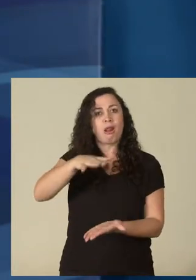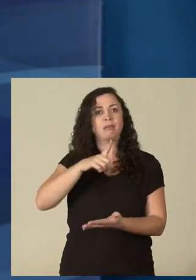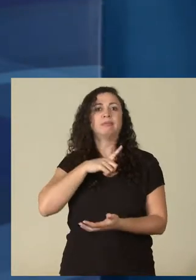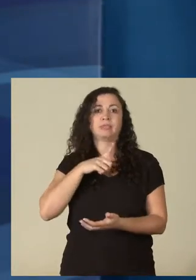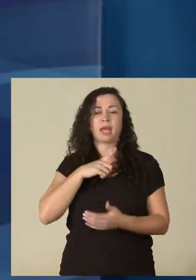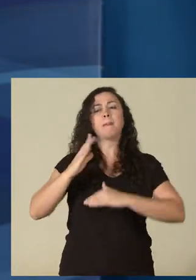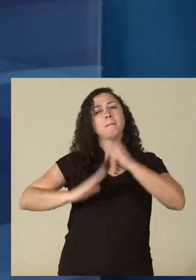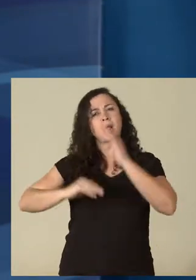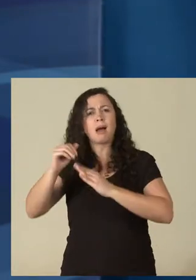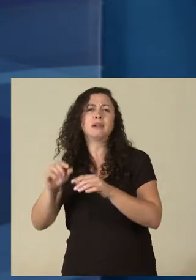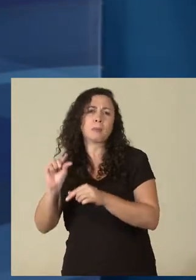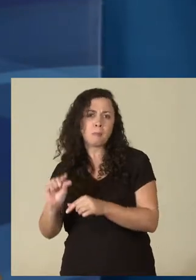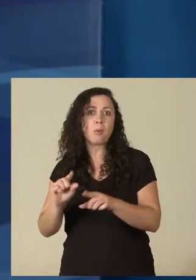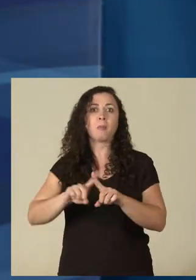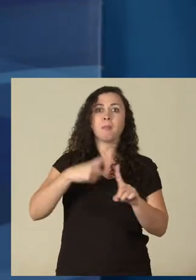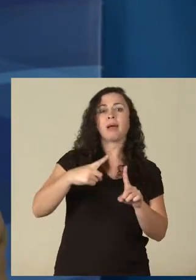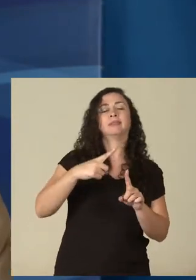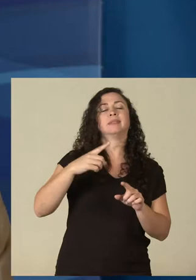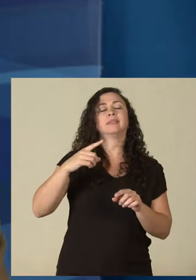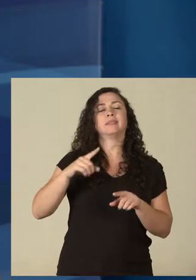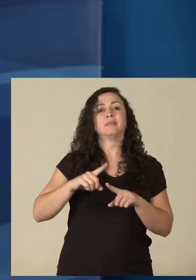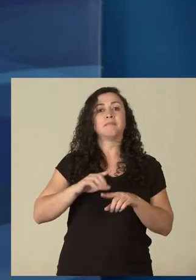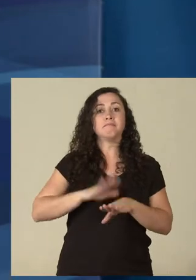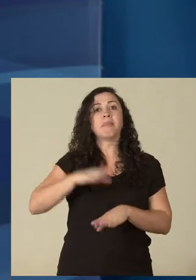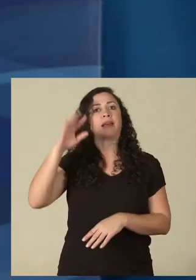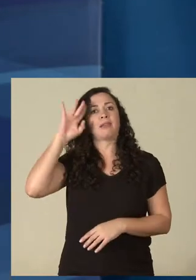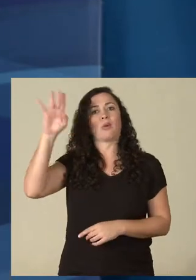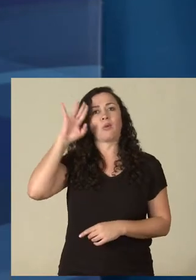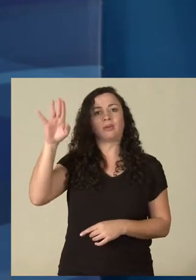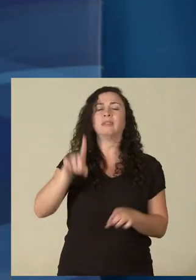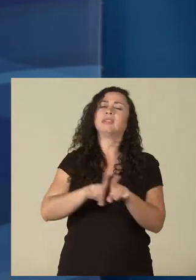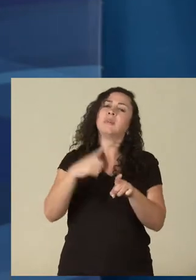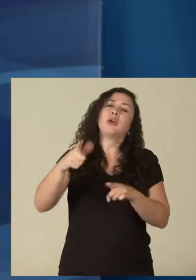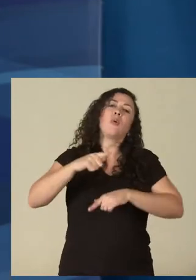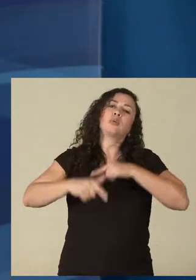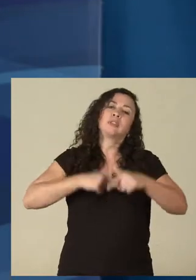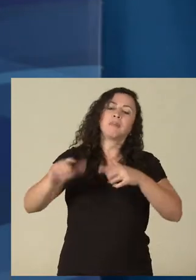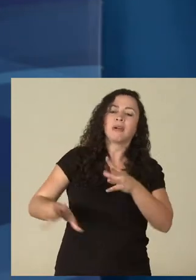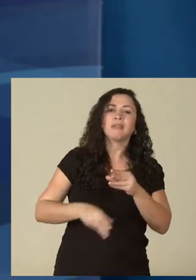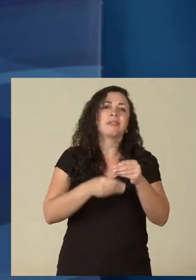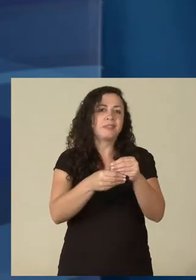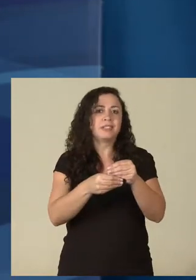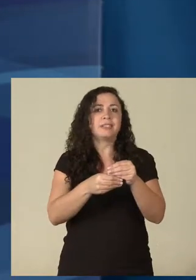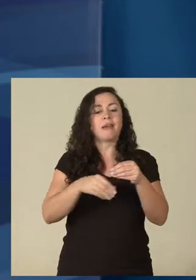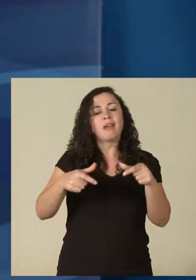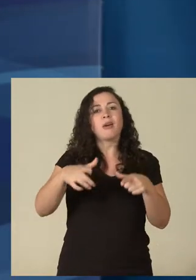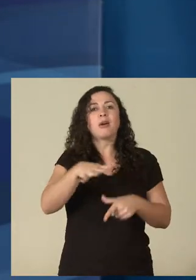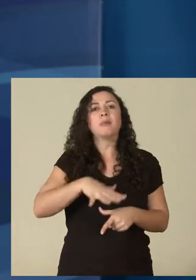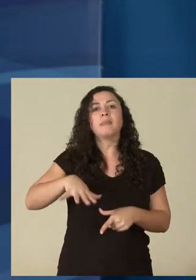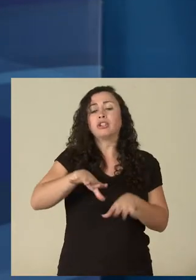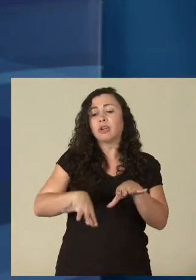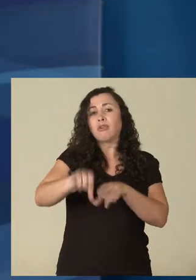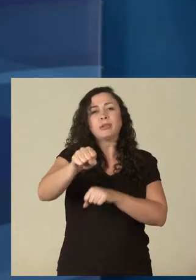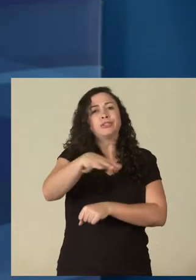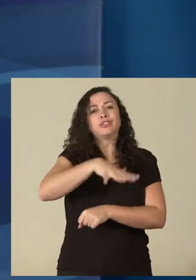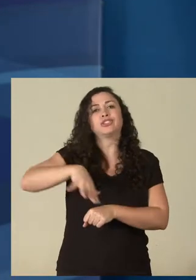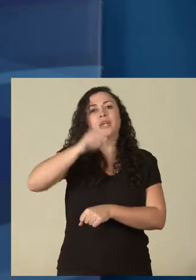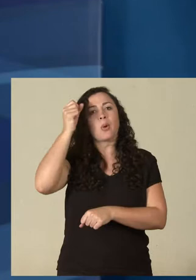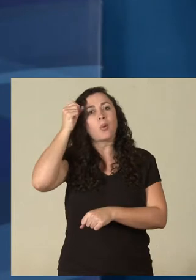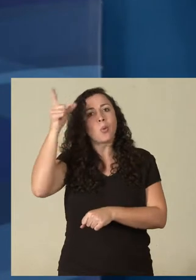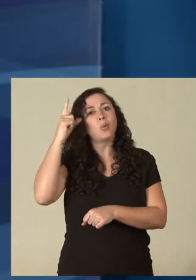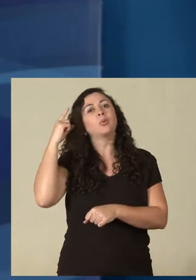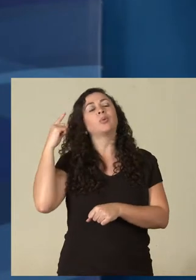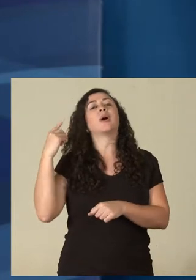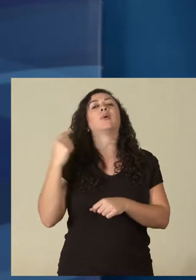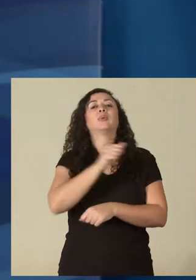tão prático assim. Tem uma parte prática, mas tem a parte teórica. Tem essas outras atividades que compõem aí um ambiente que eu diria que é a formação mais